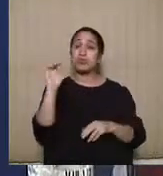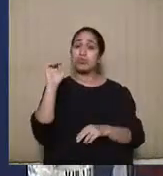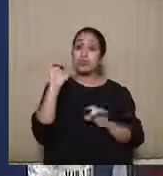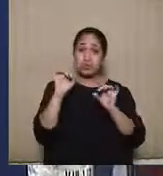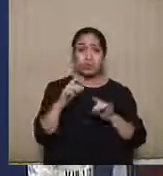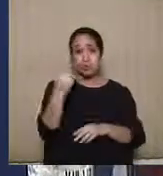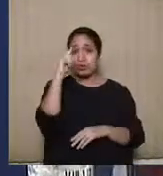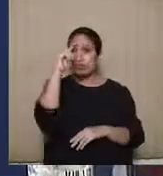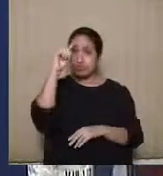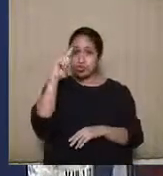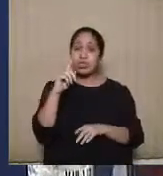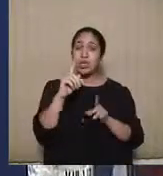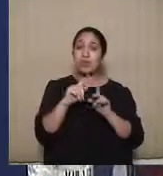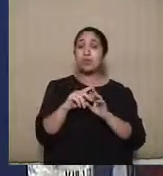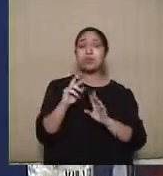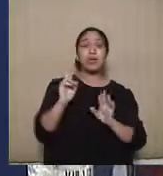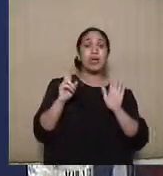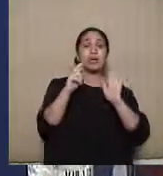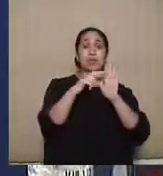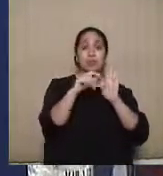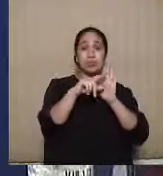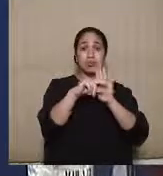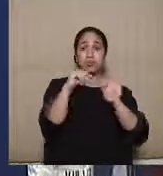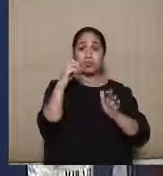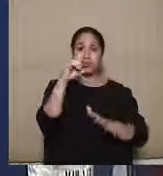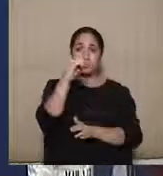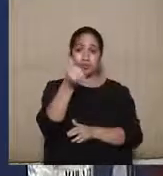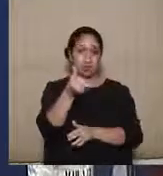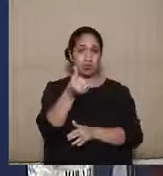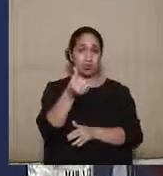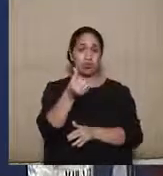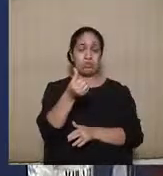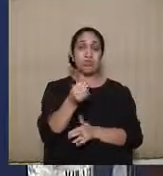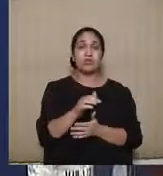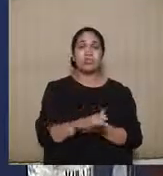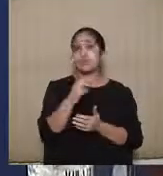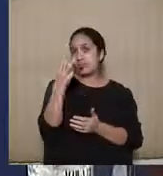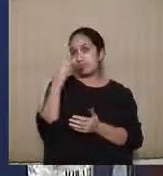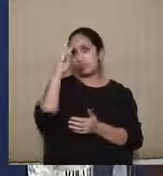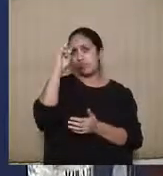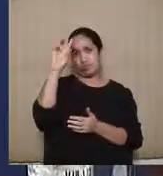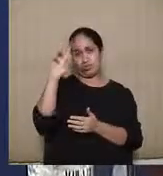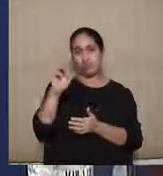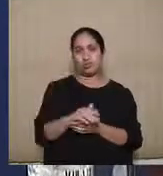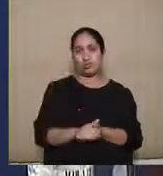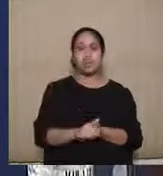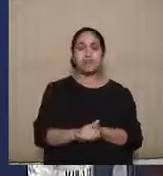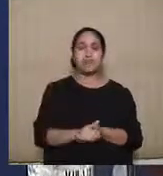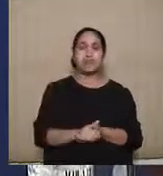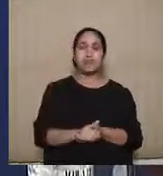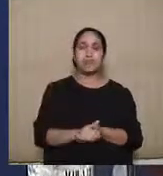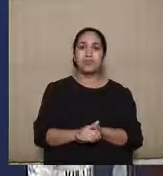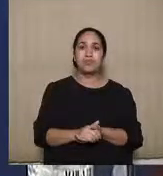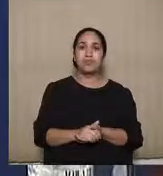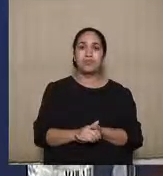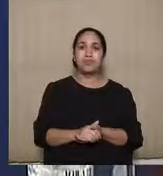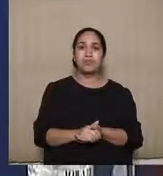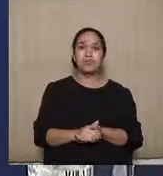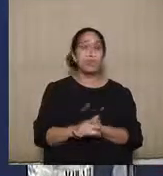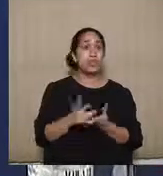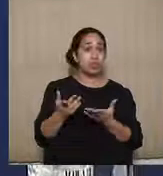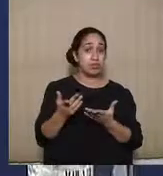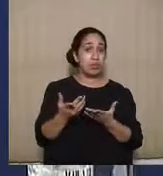em um dia, ao passo que, para a representação do artigo 96, vai ser de três dias. E para os embargos de